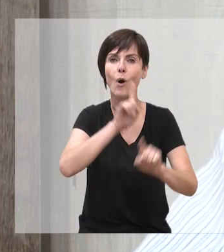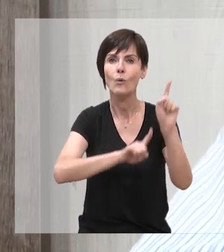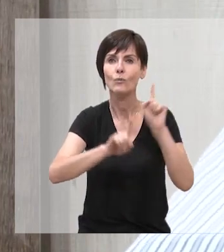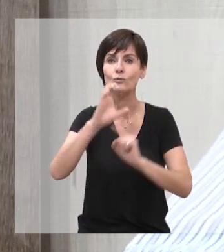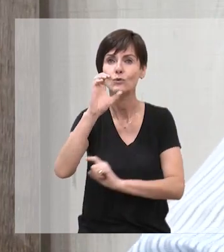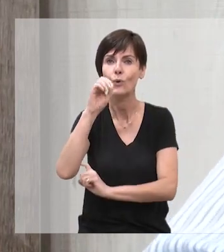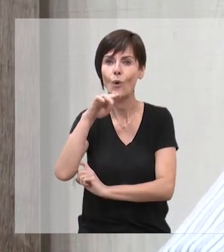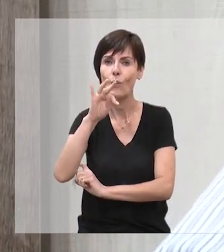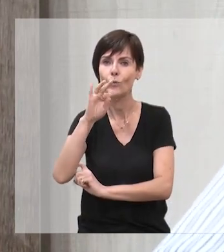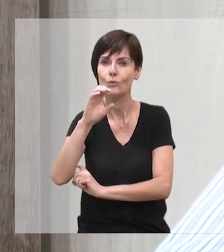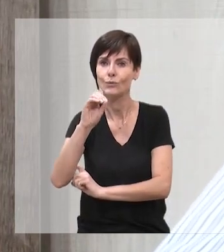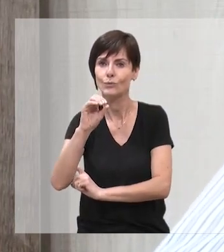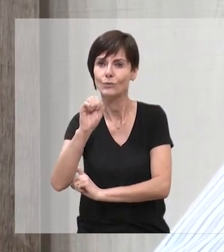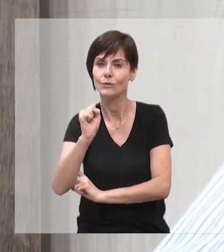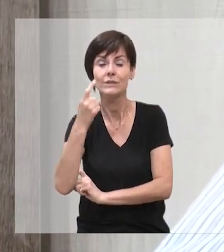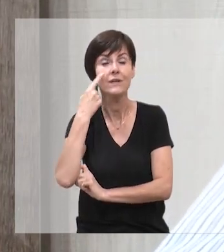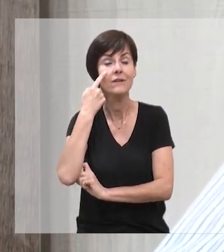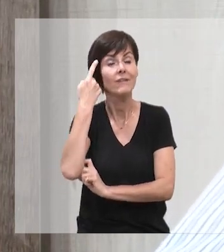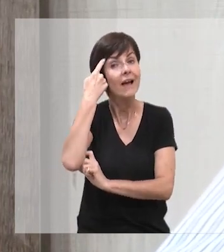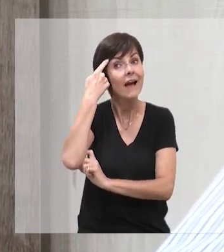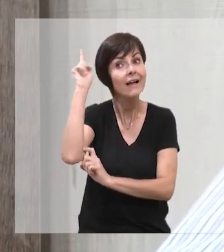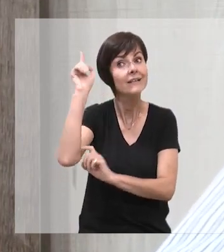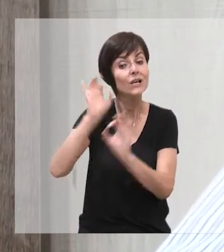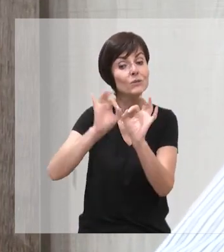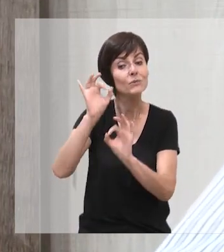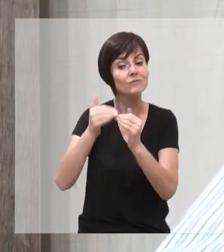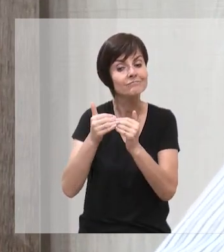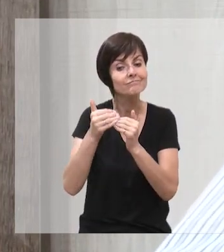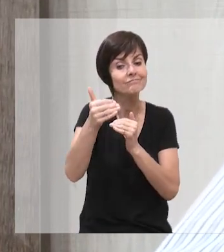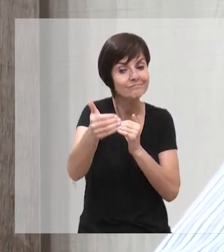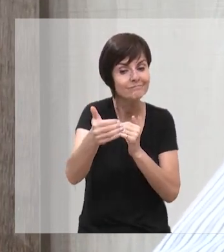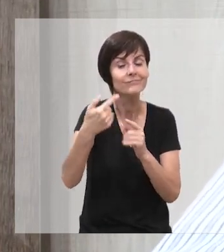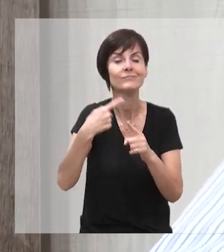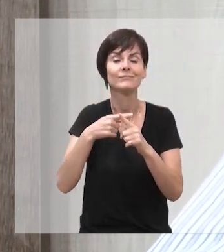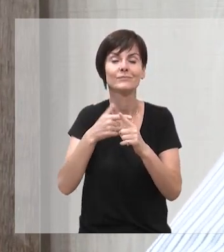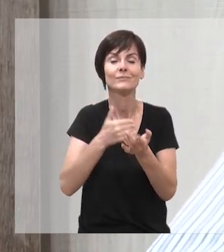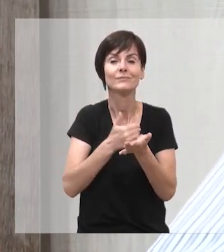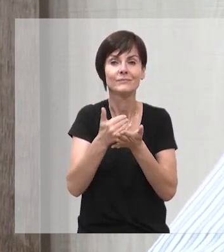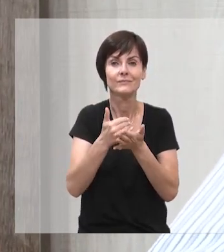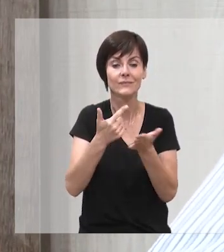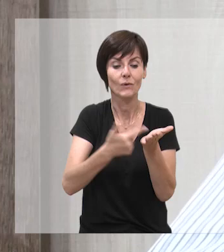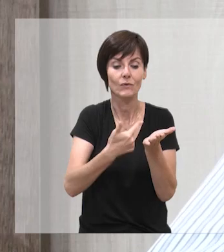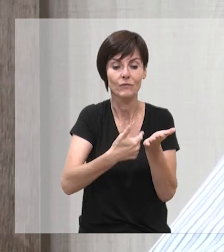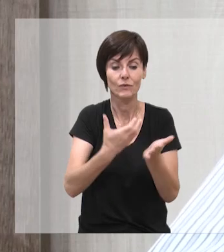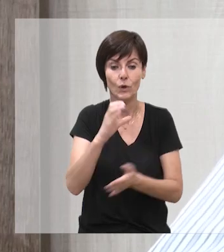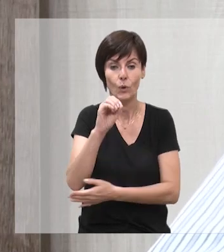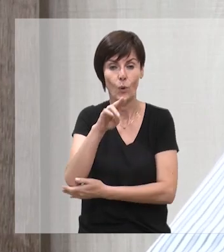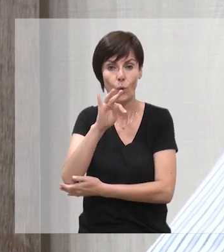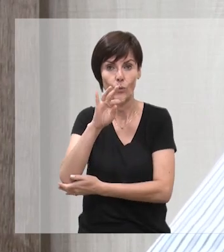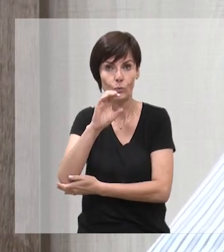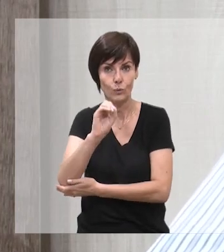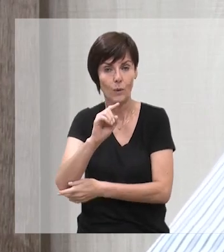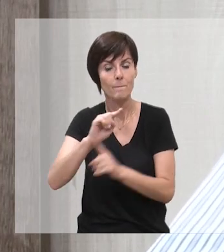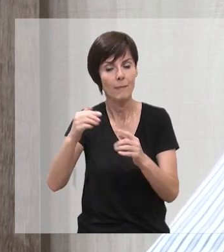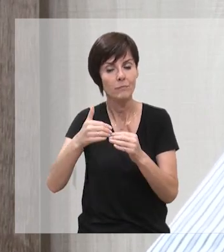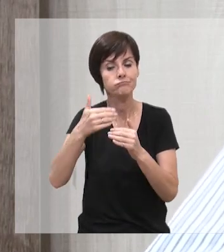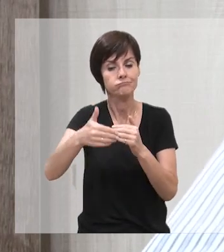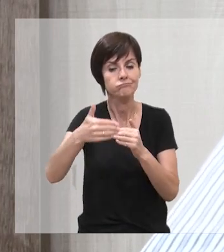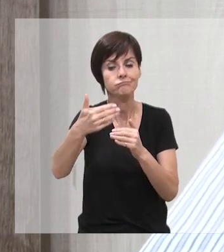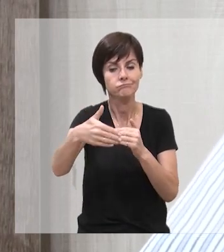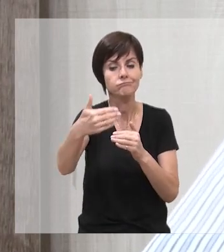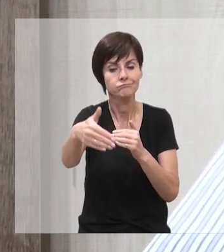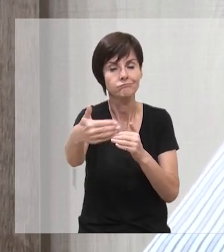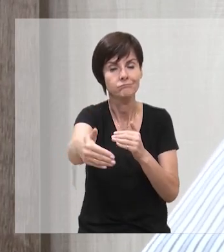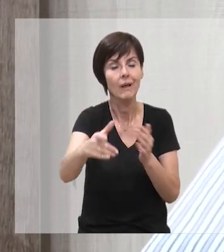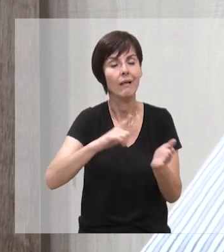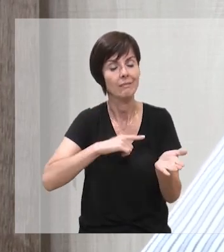vamos aprofundar alguns contos aqui e retomar a ideia do projeto, porque nós começamos aqui com esse livro de contos, mas